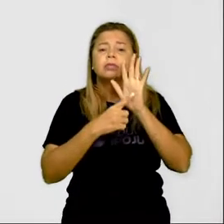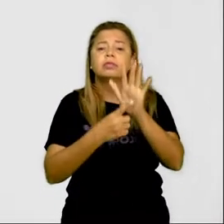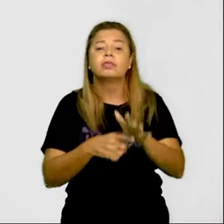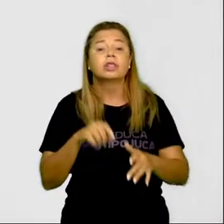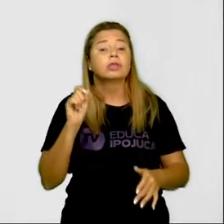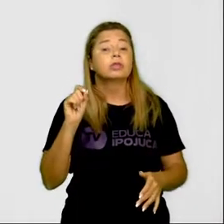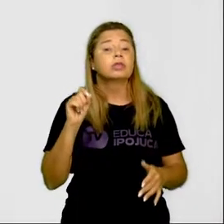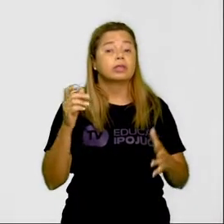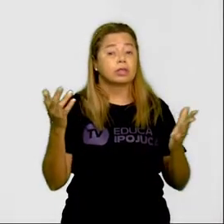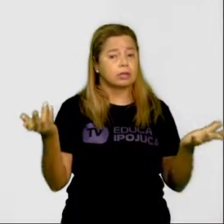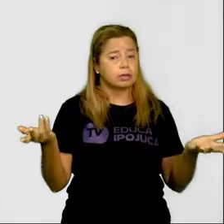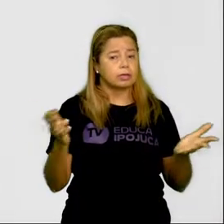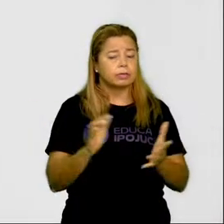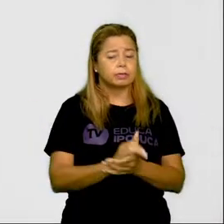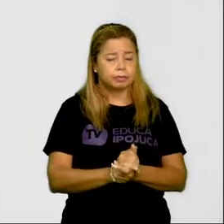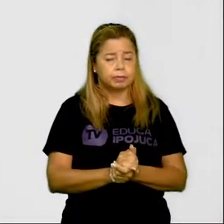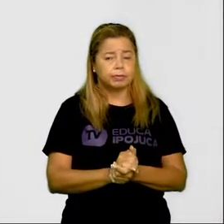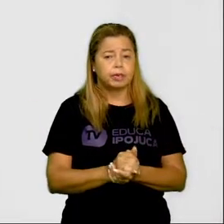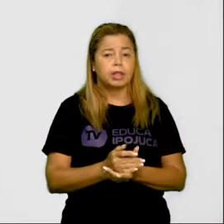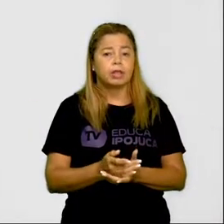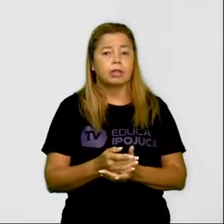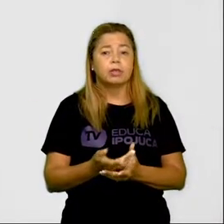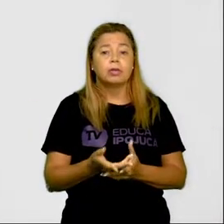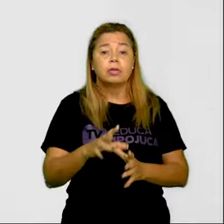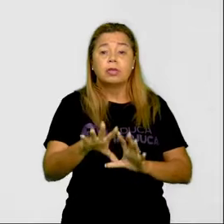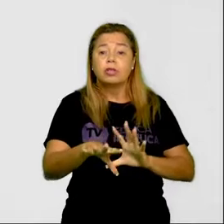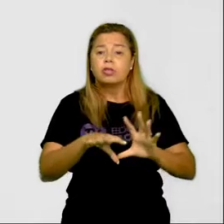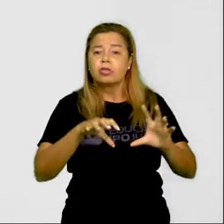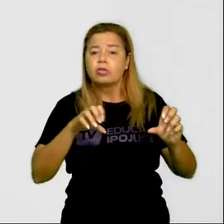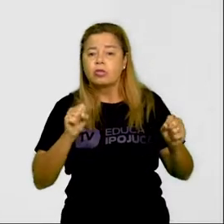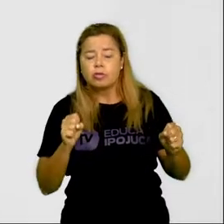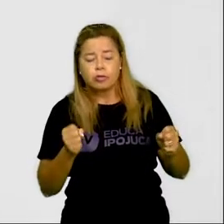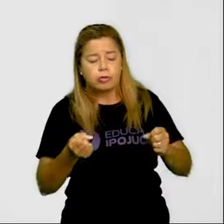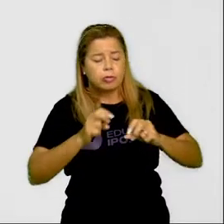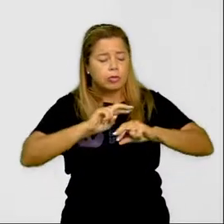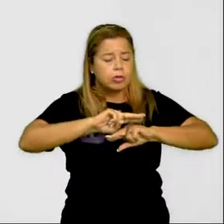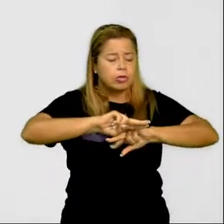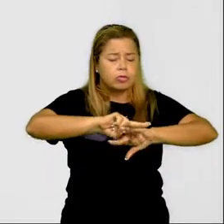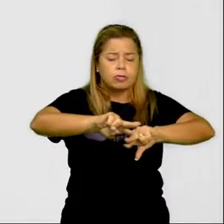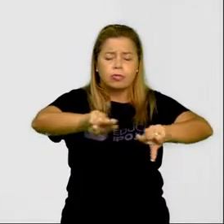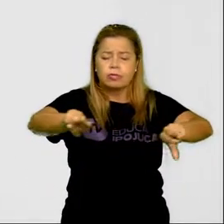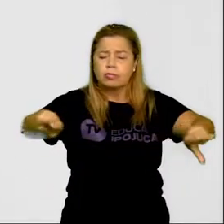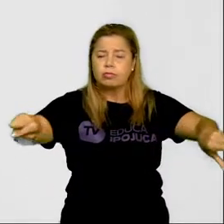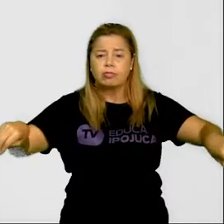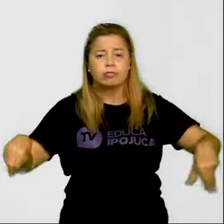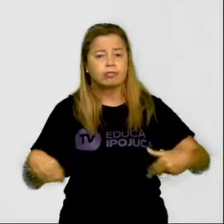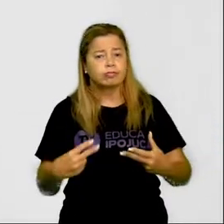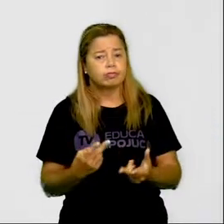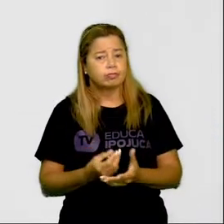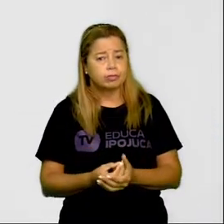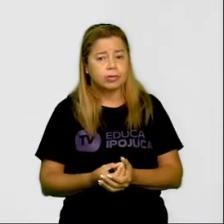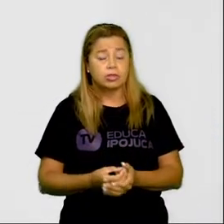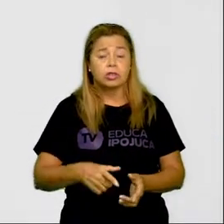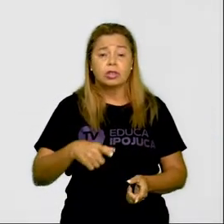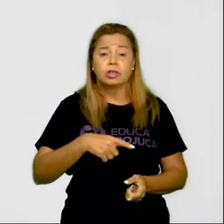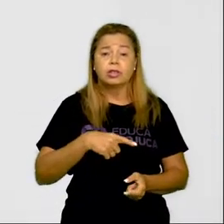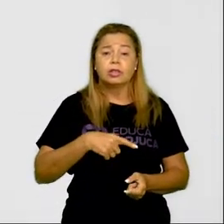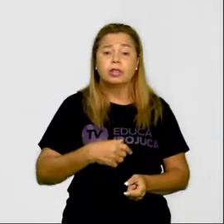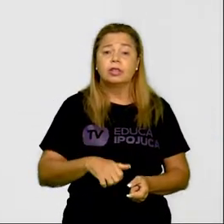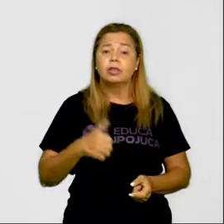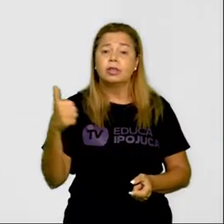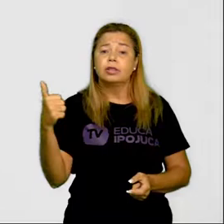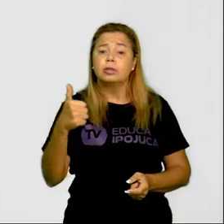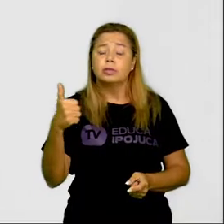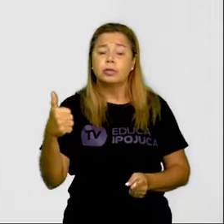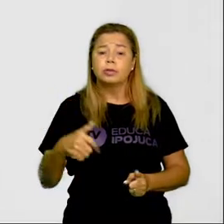As formas de expressões artísticas são muito variadas. Atualmente, correspondem a 11 tipos de artes